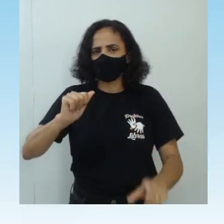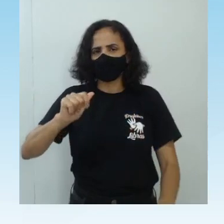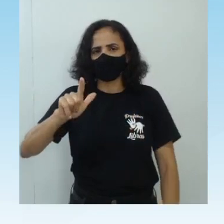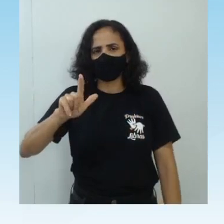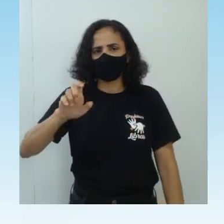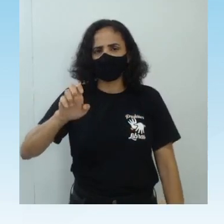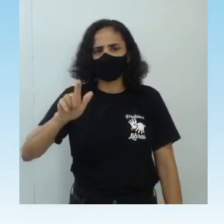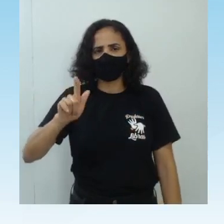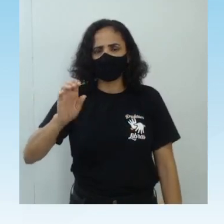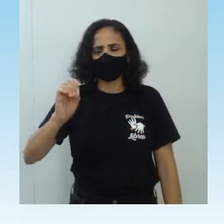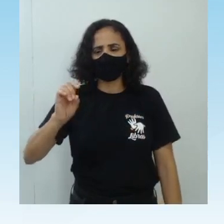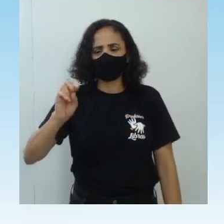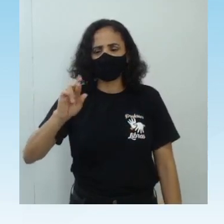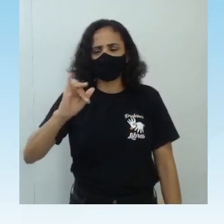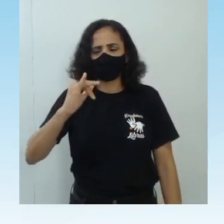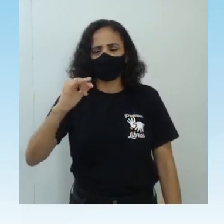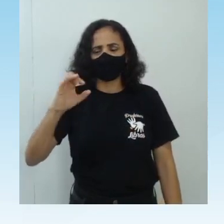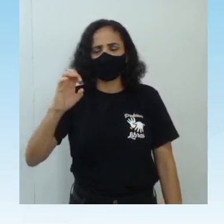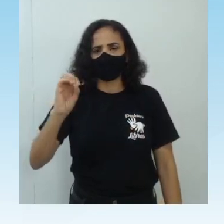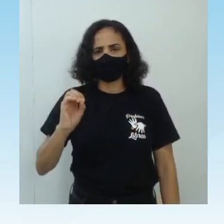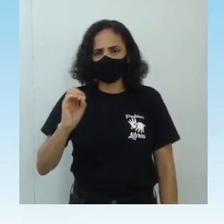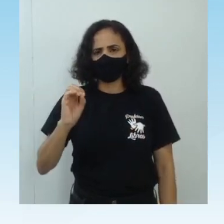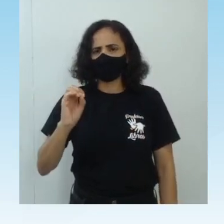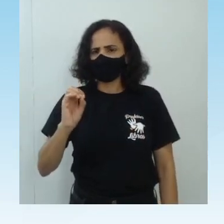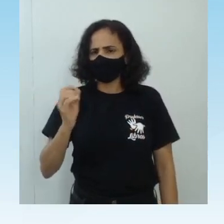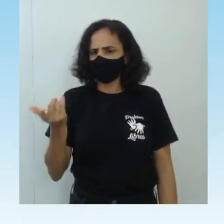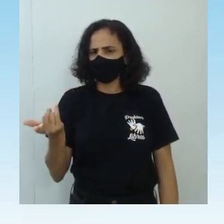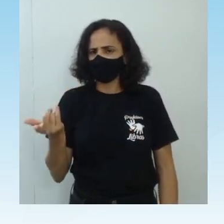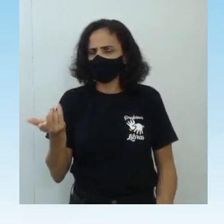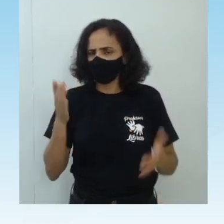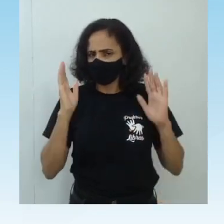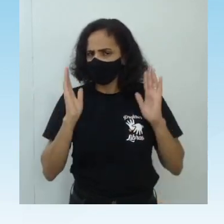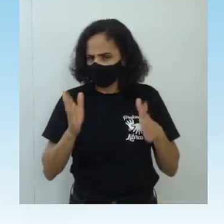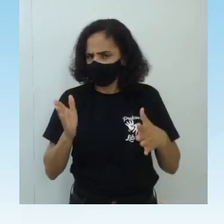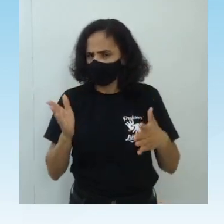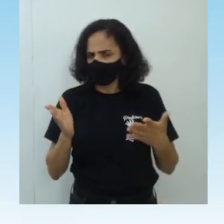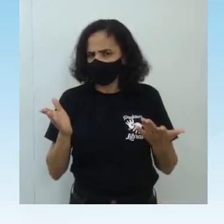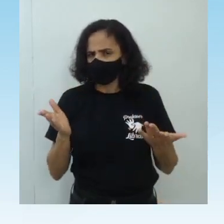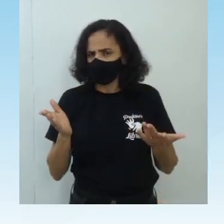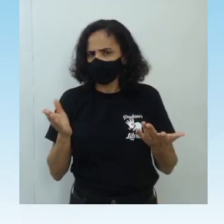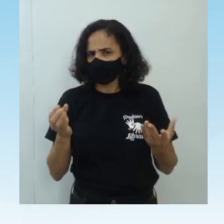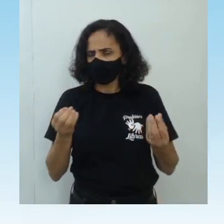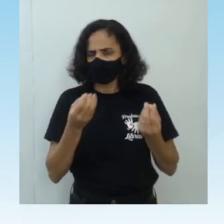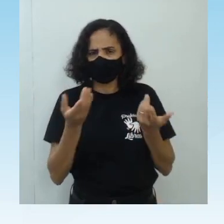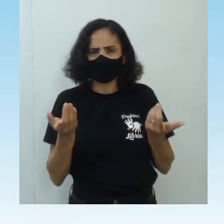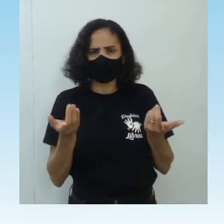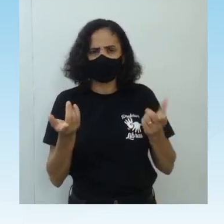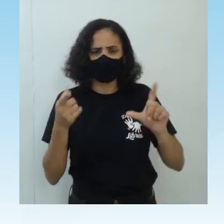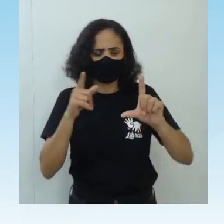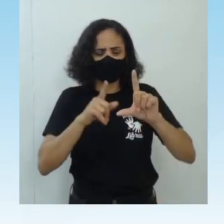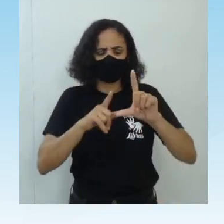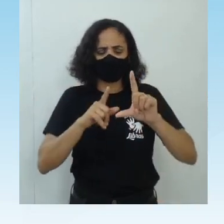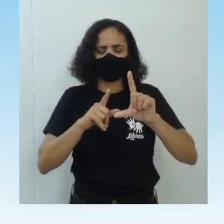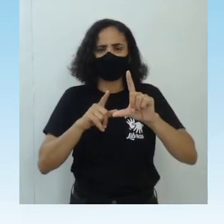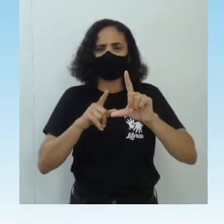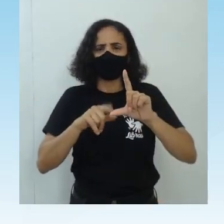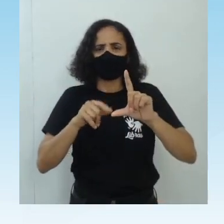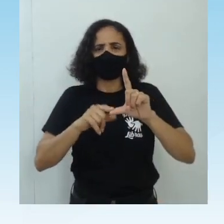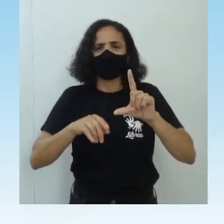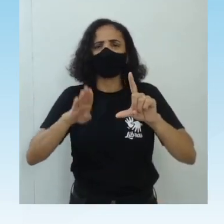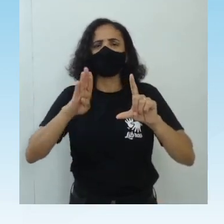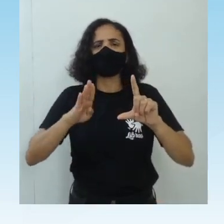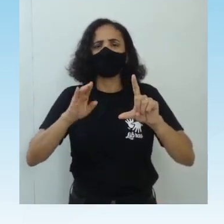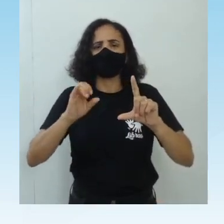será? que já vem ali com a mitologia e ela quebra a mitologia? o irracional? o científico? claro que não porque a